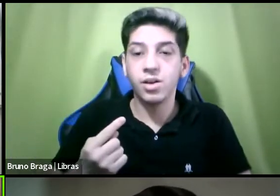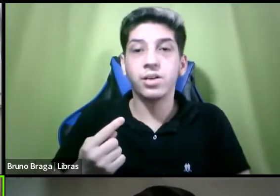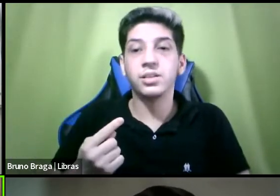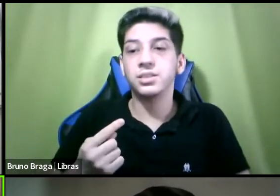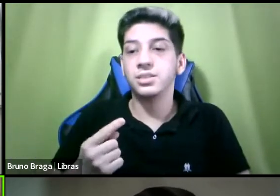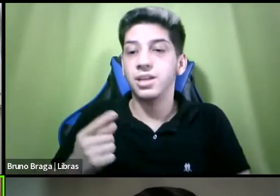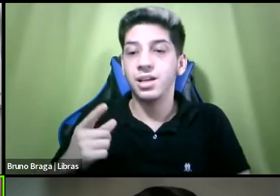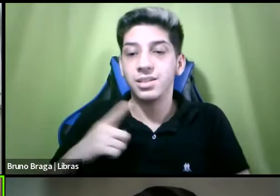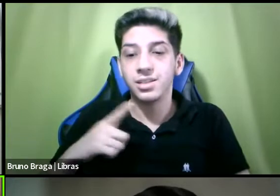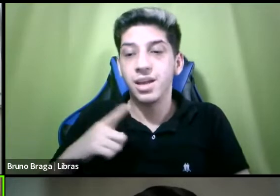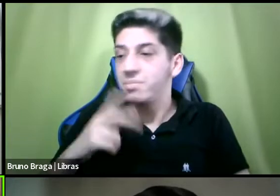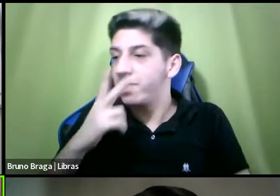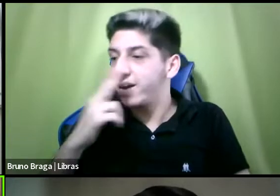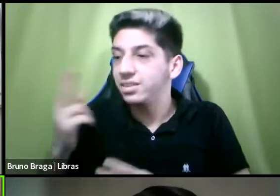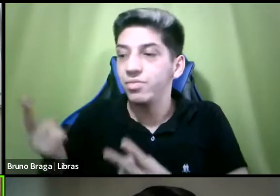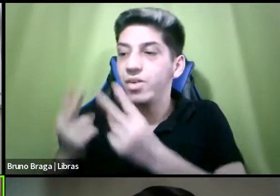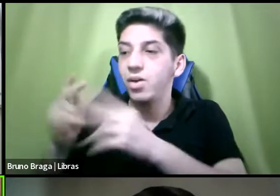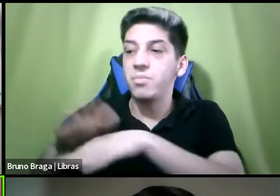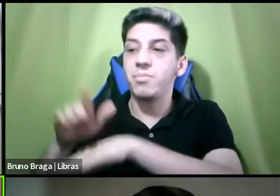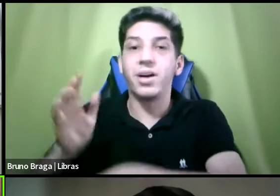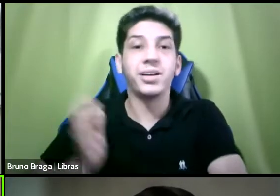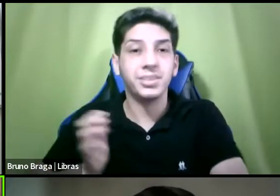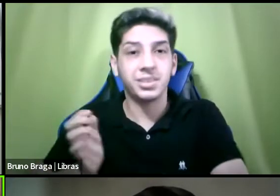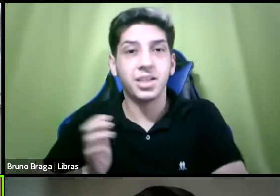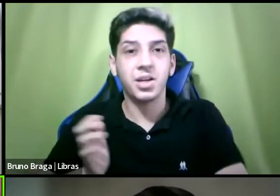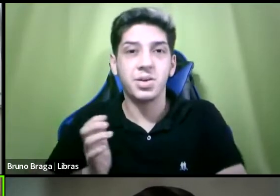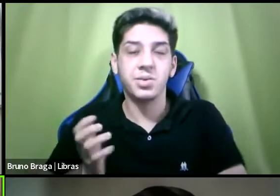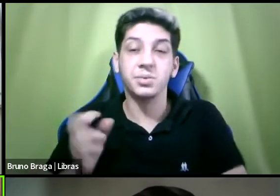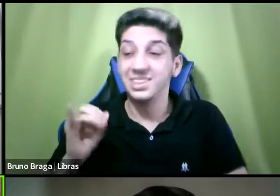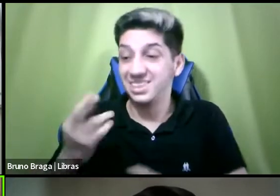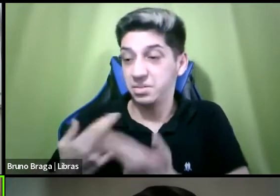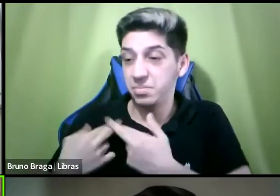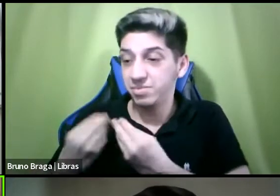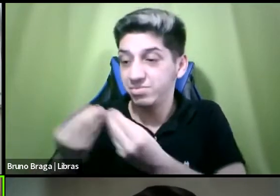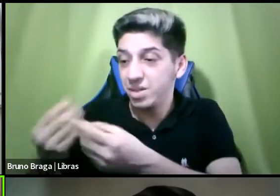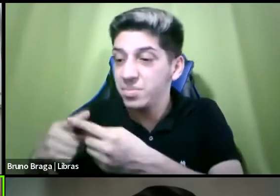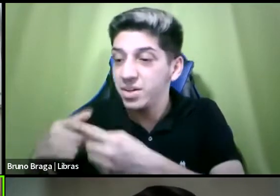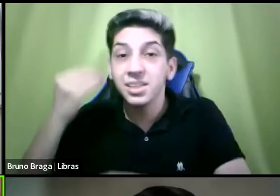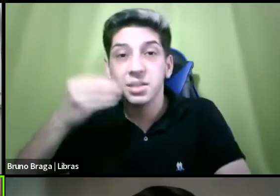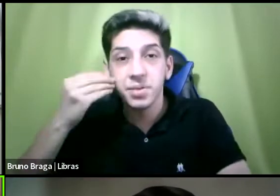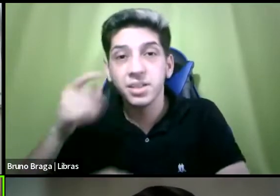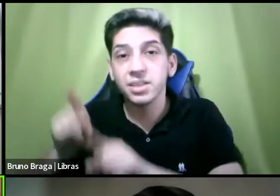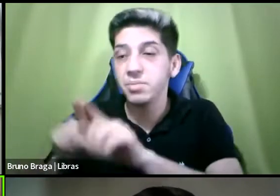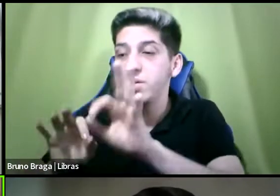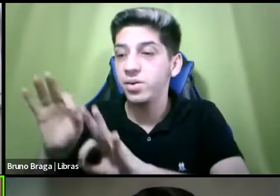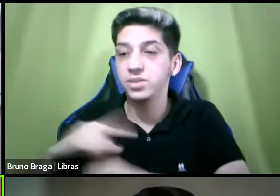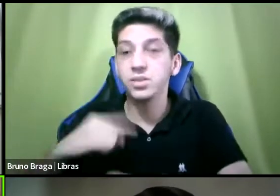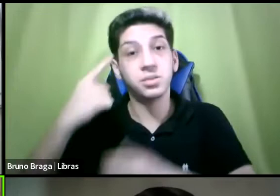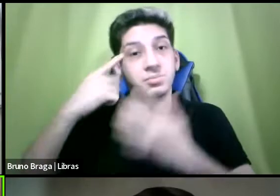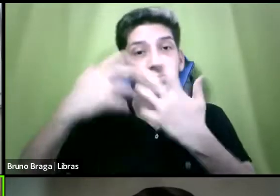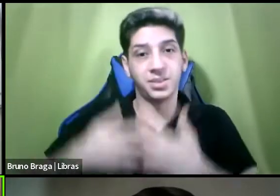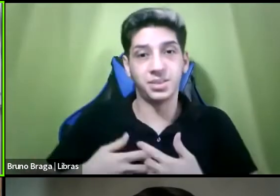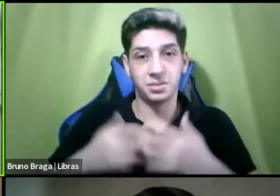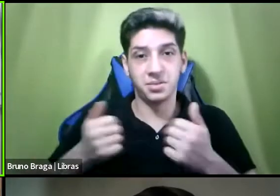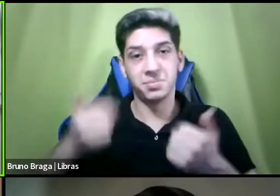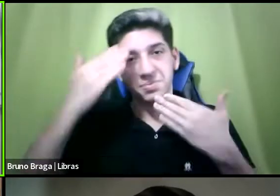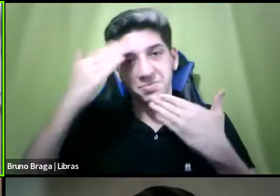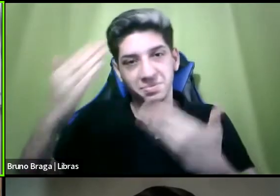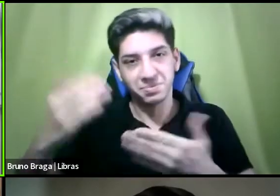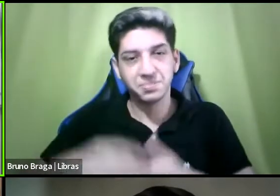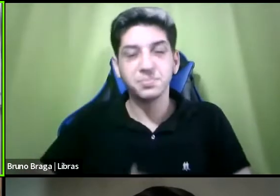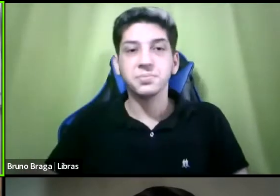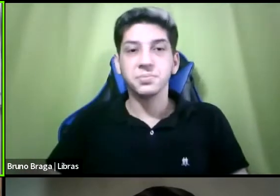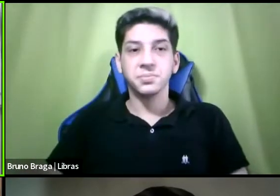parte mais rica que são mais experientes mas bem organizados vamos pensar nisso muito obrigada olha